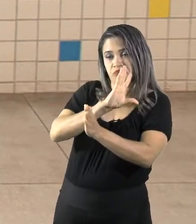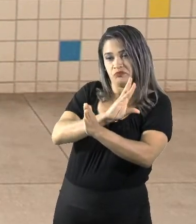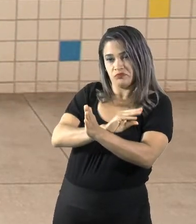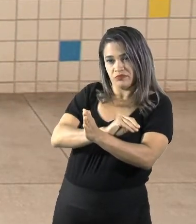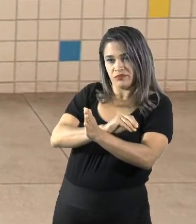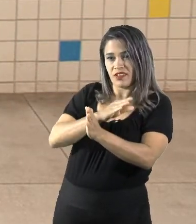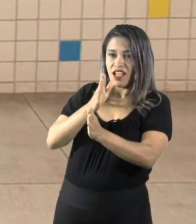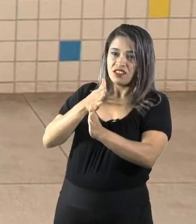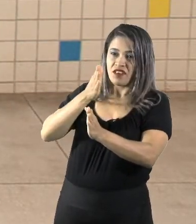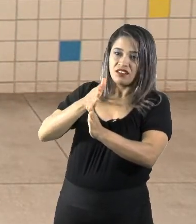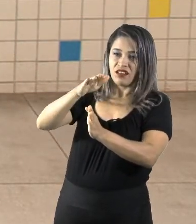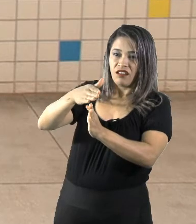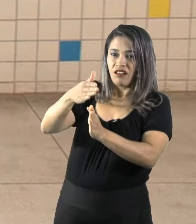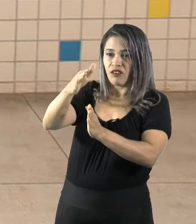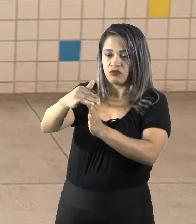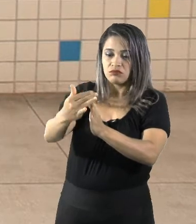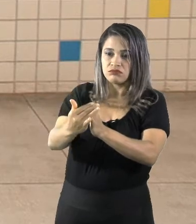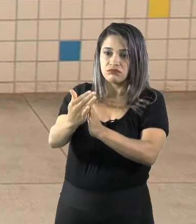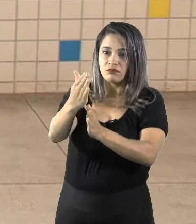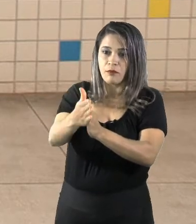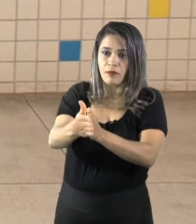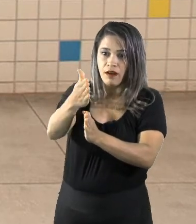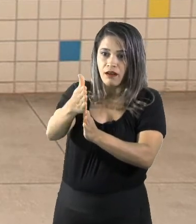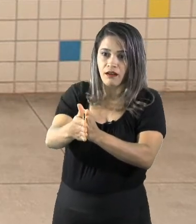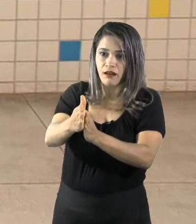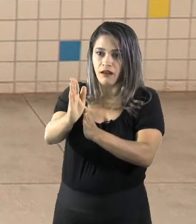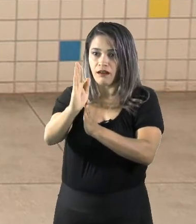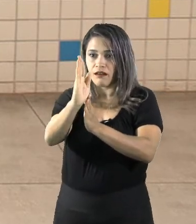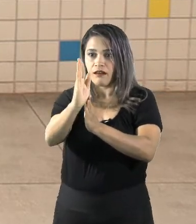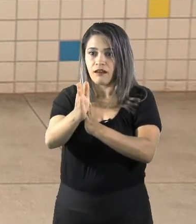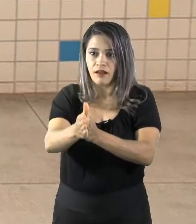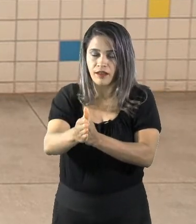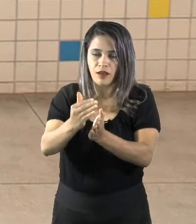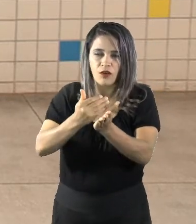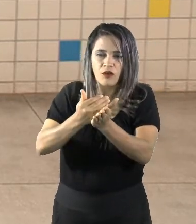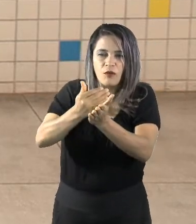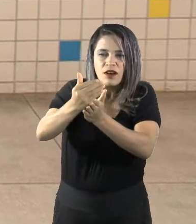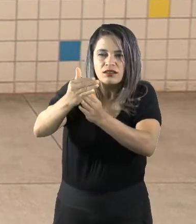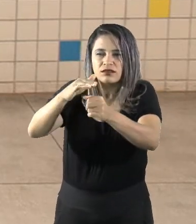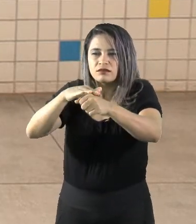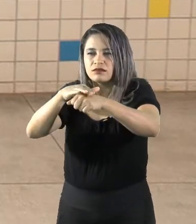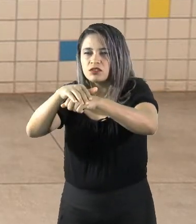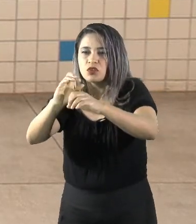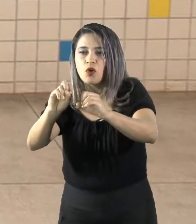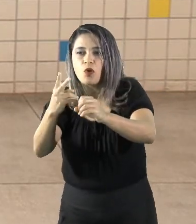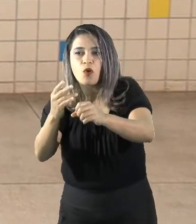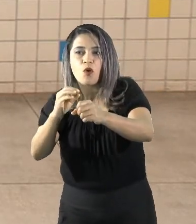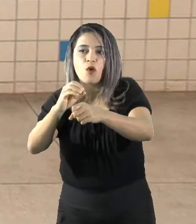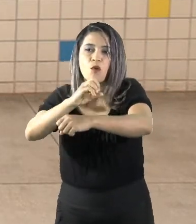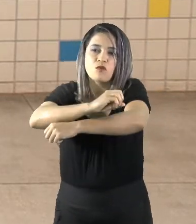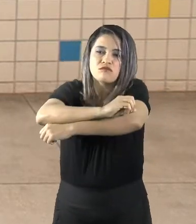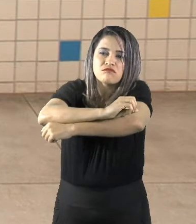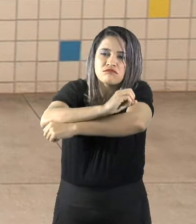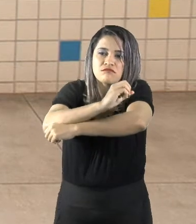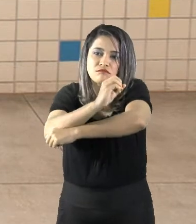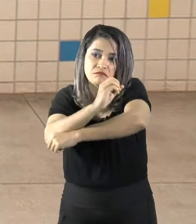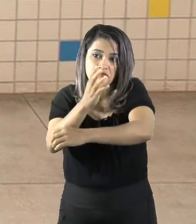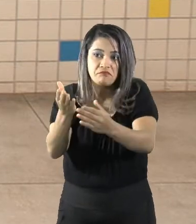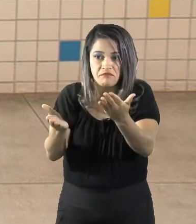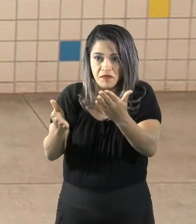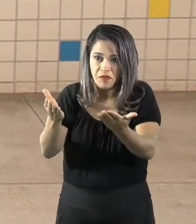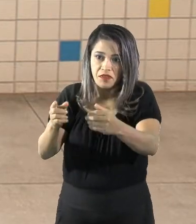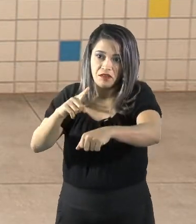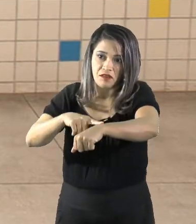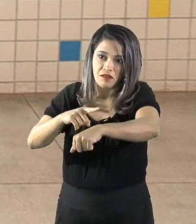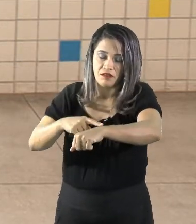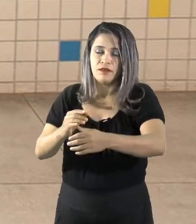meio. Então, assim, lá nem está dia, nem está noite. Está começando a anoitecer ou está começando a amanhecer, determinando a hora. Então, a